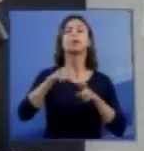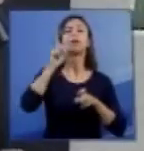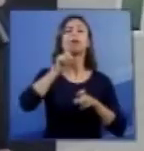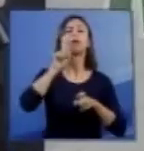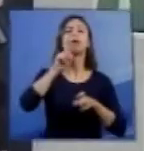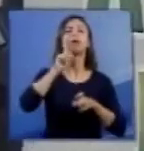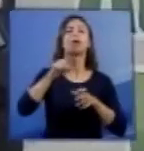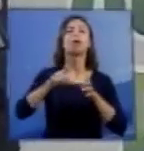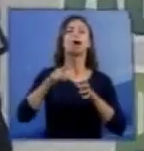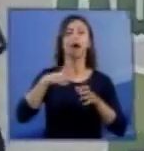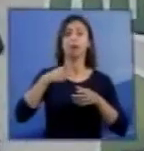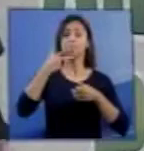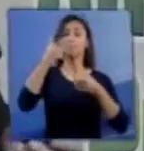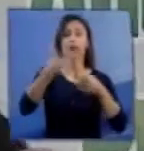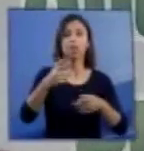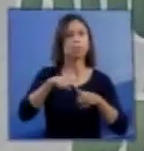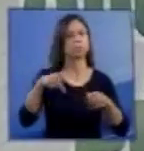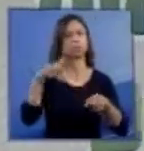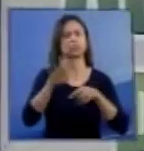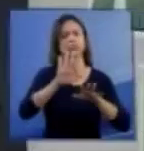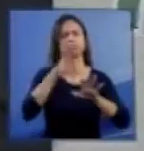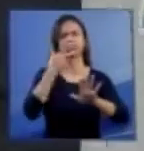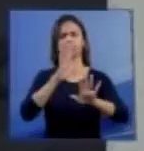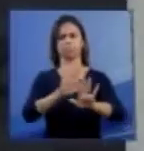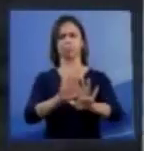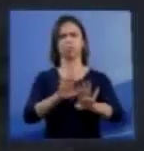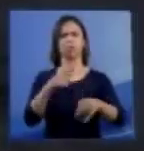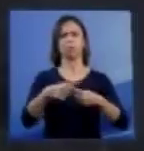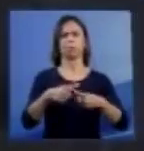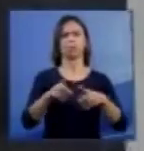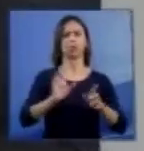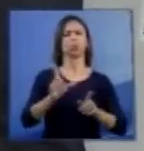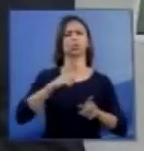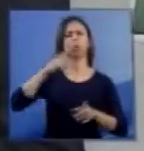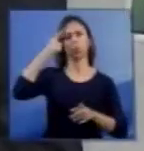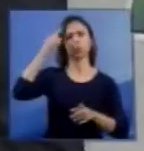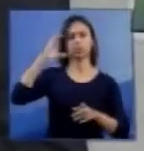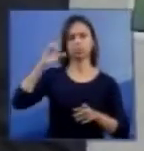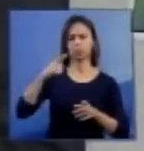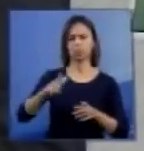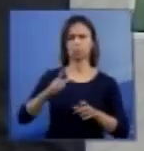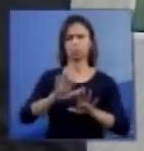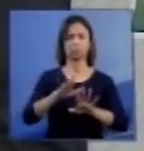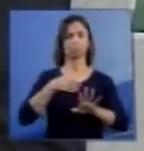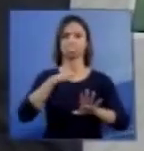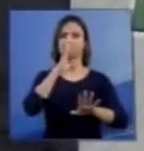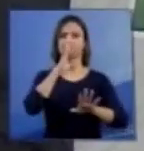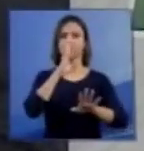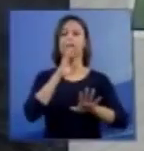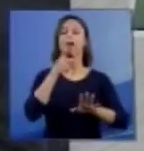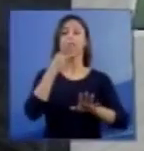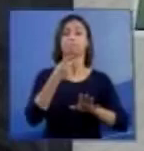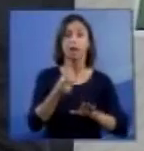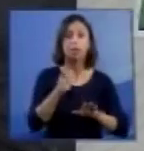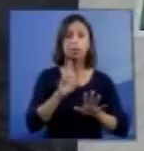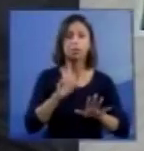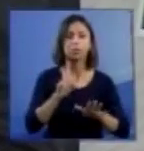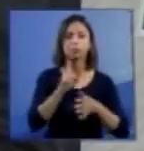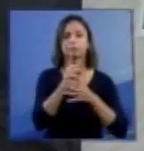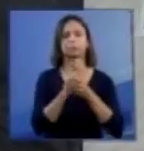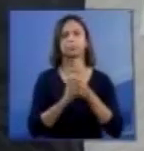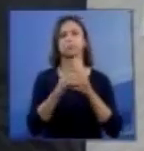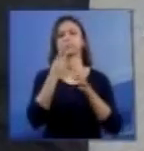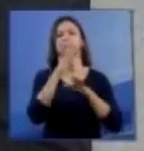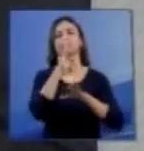afirmou para efeito de retirada de órgão que estas crianças não tinham nem teriam consciência. Ela, inicialmente, fez a proposta,